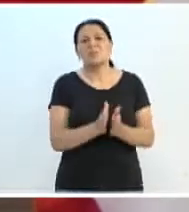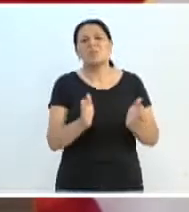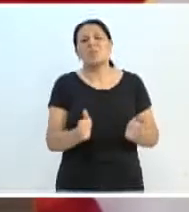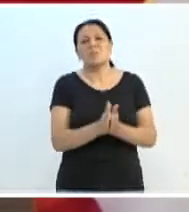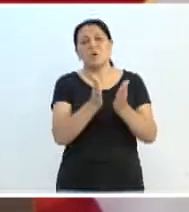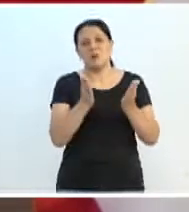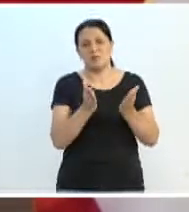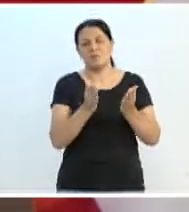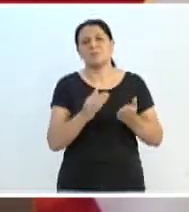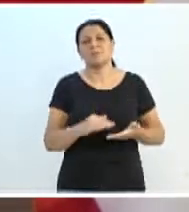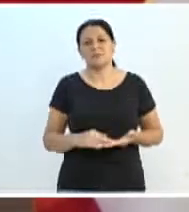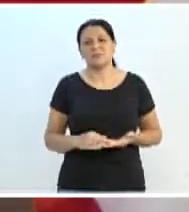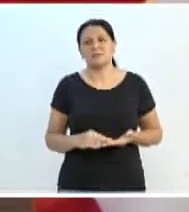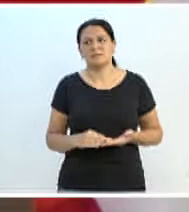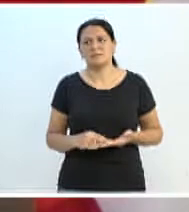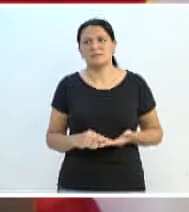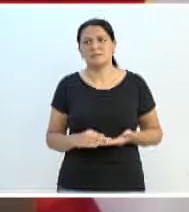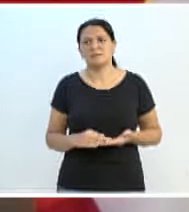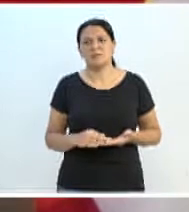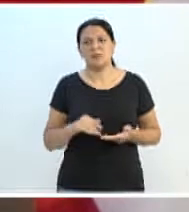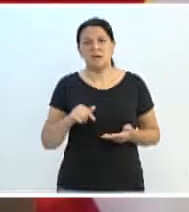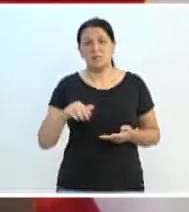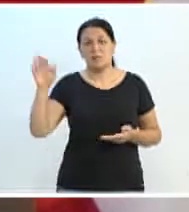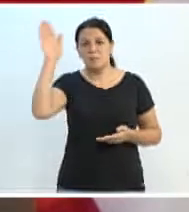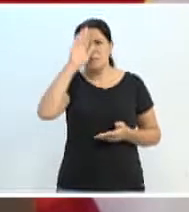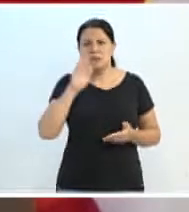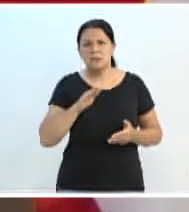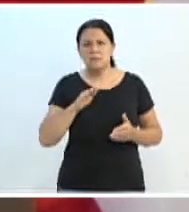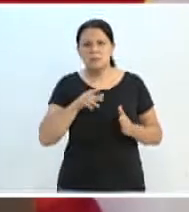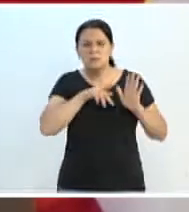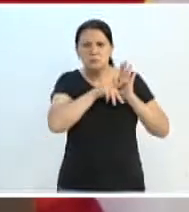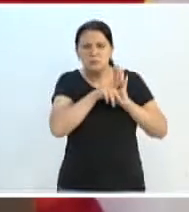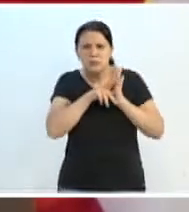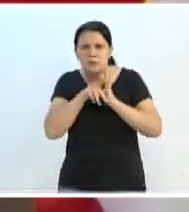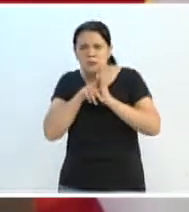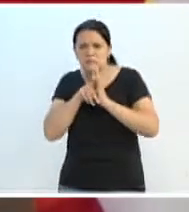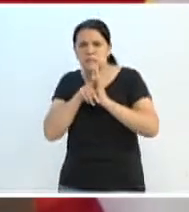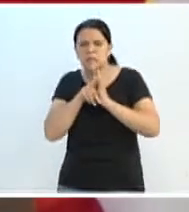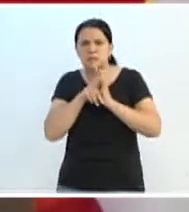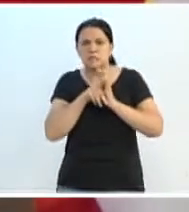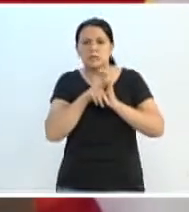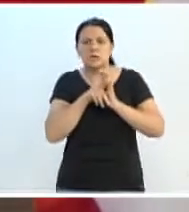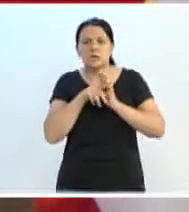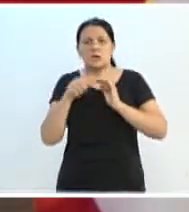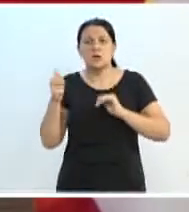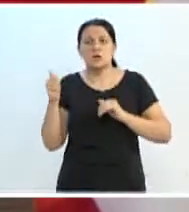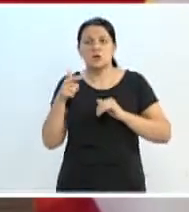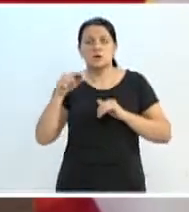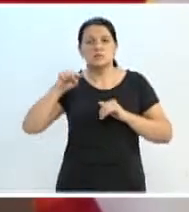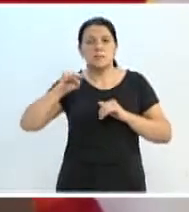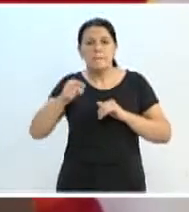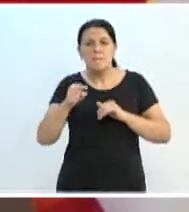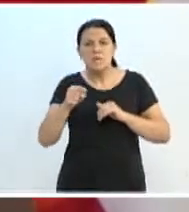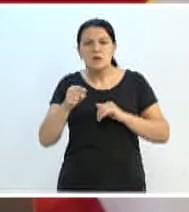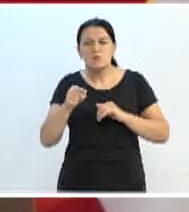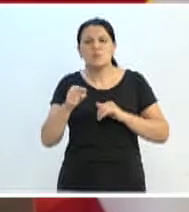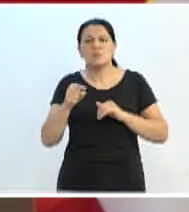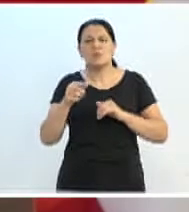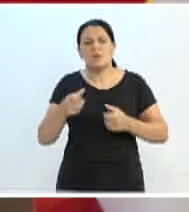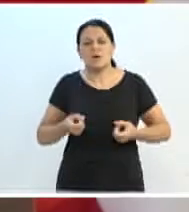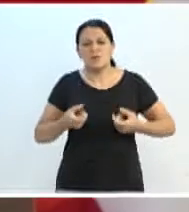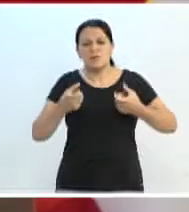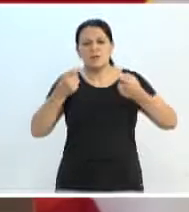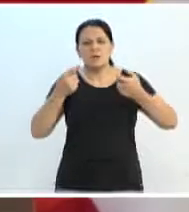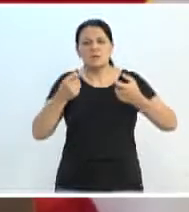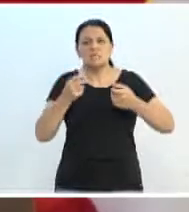de acordo com o Instituto Nacional do Câncer, cerca de 12 mil novos casos de câncer infantil são diagnosticados